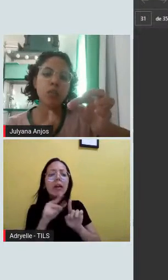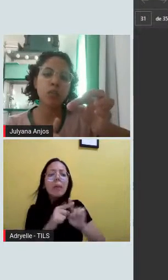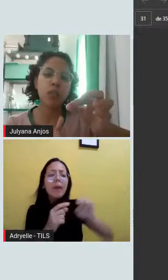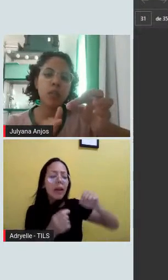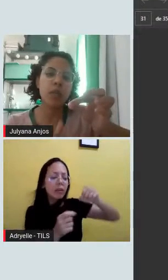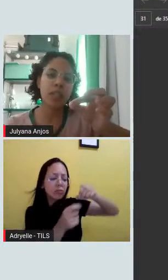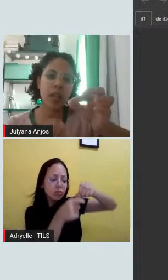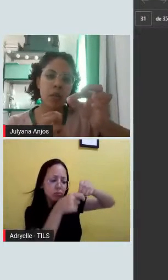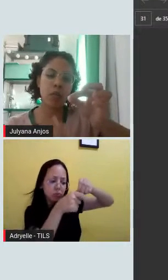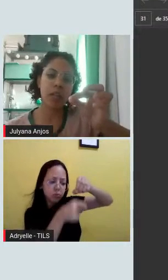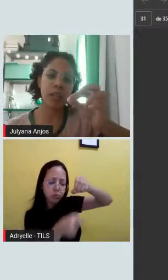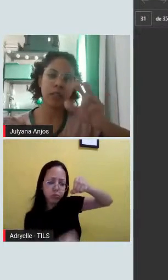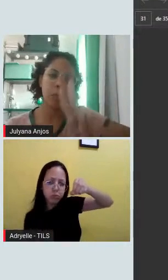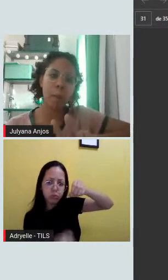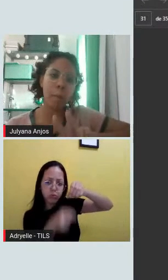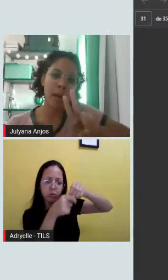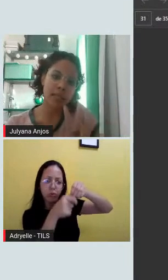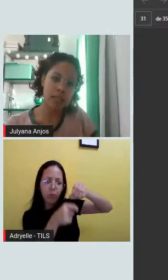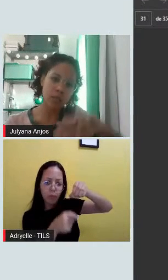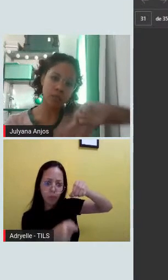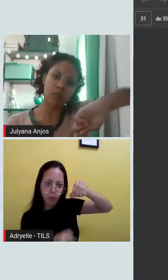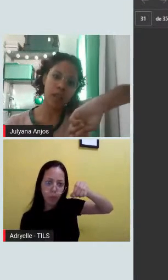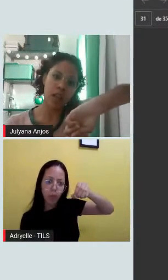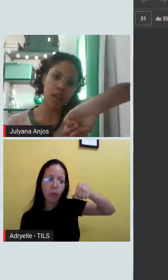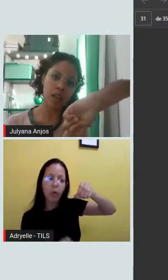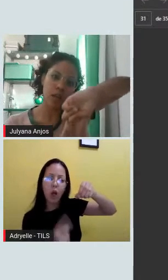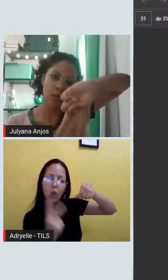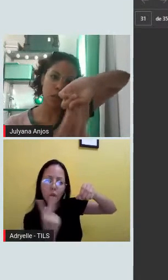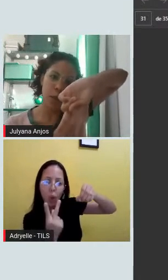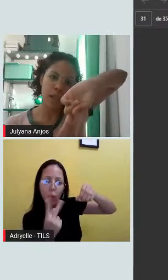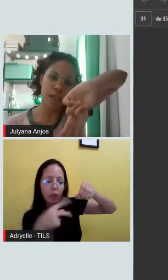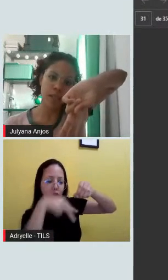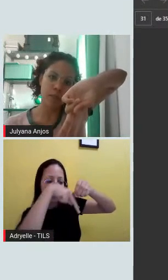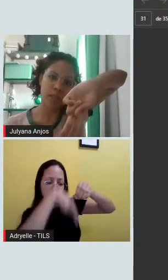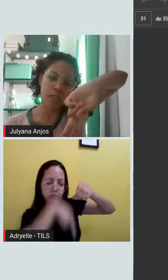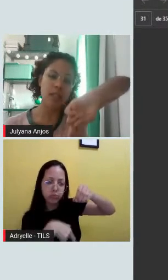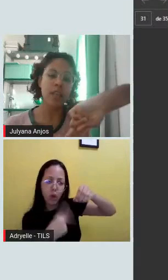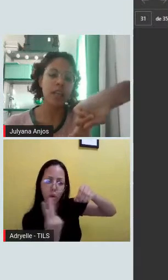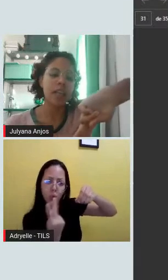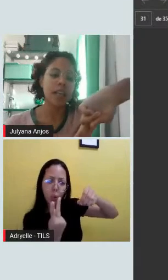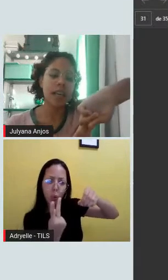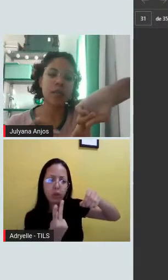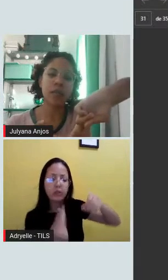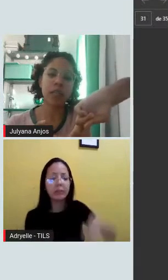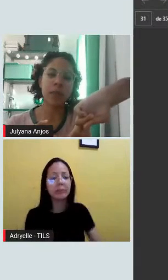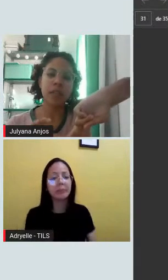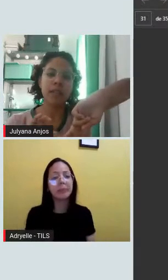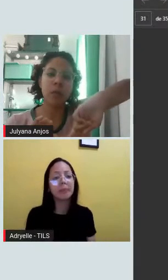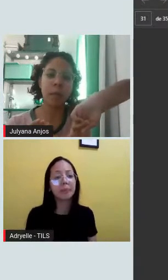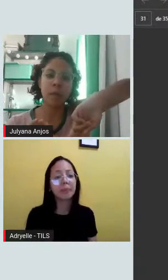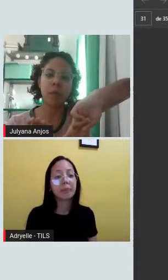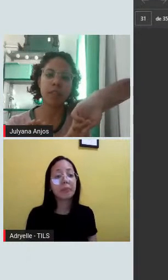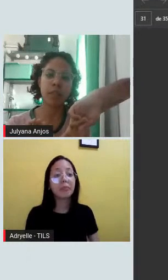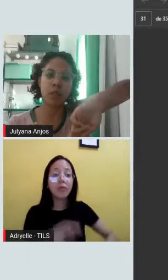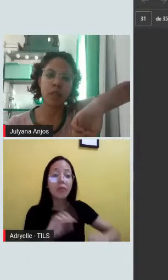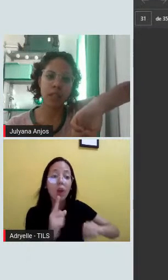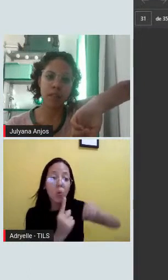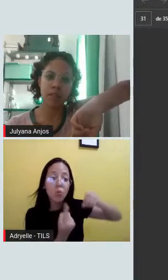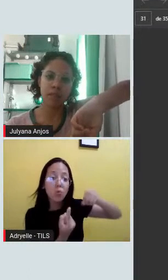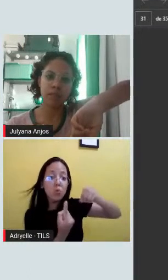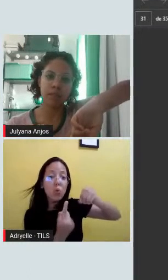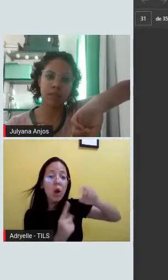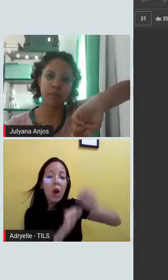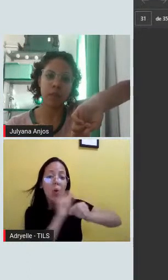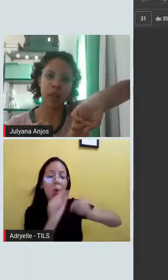tem uma estrutura torcida. Eles vão ter um parzinho, né? Duas perninhas, digamos assim. E uma das perninhas vai ser